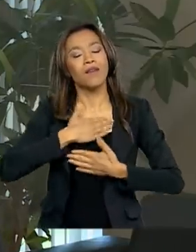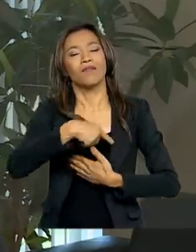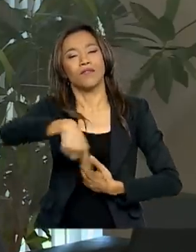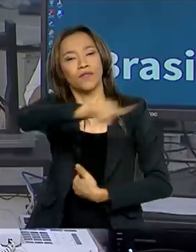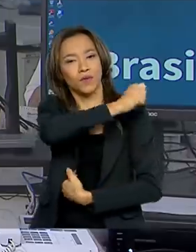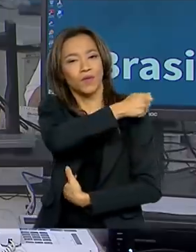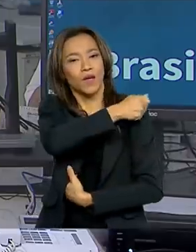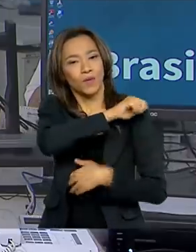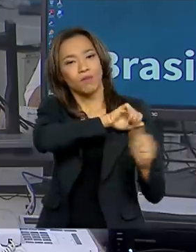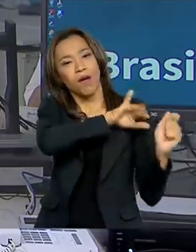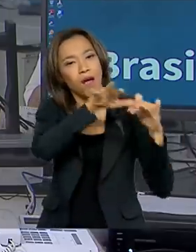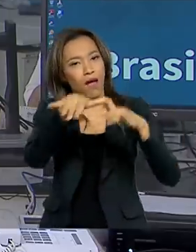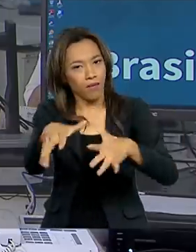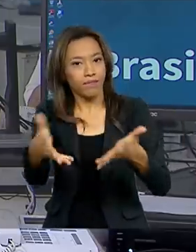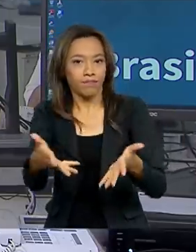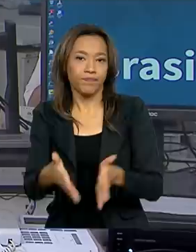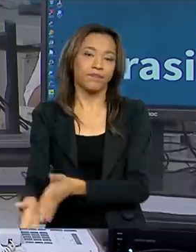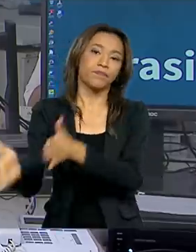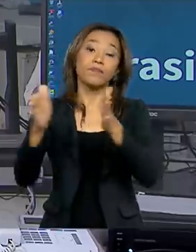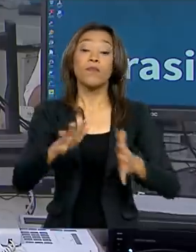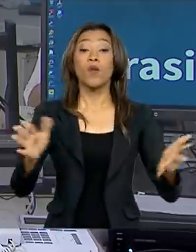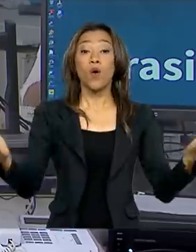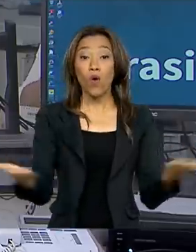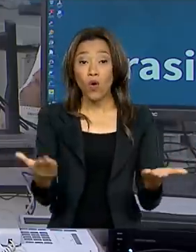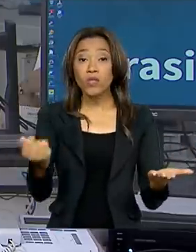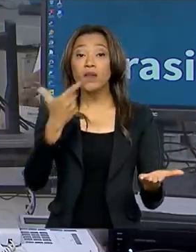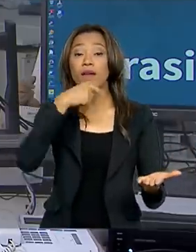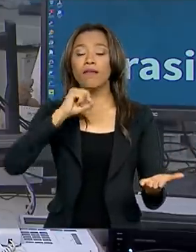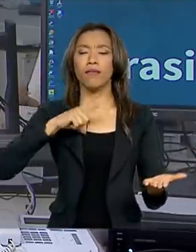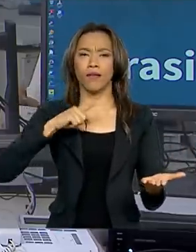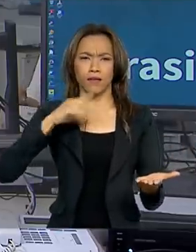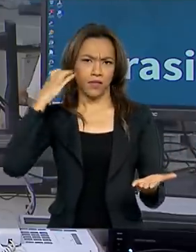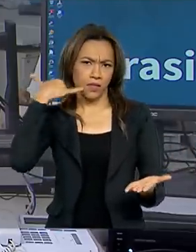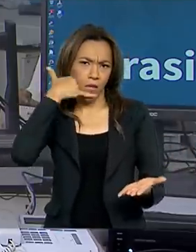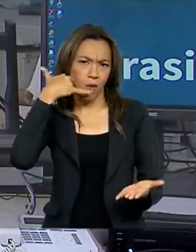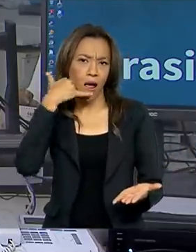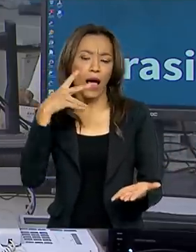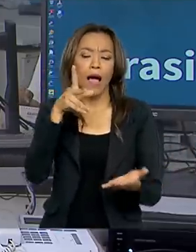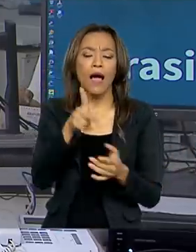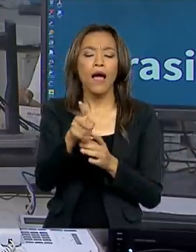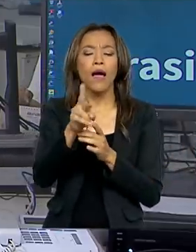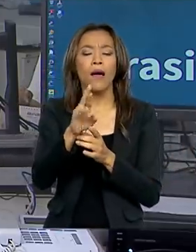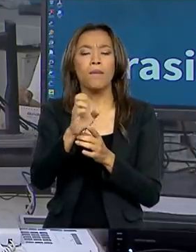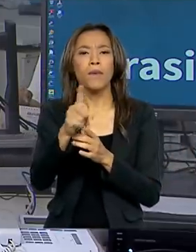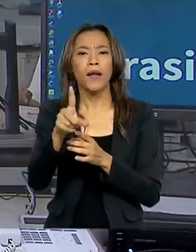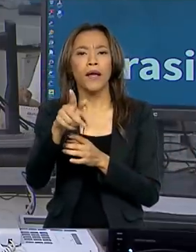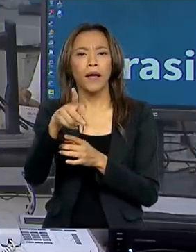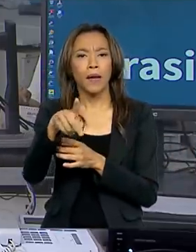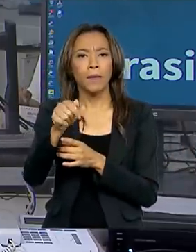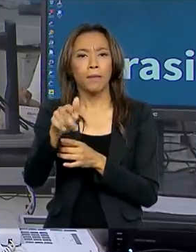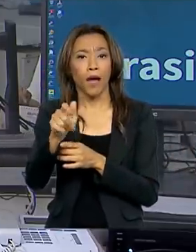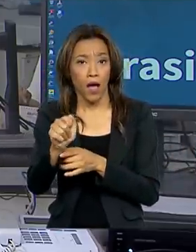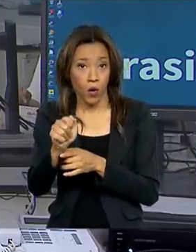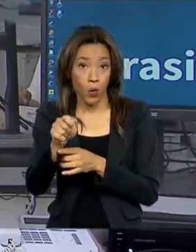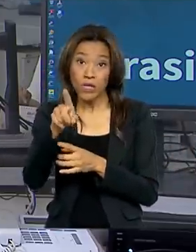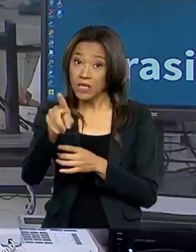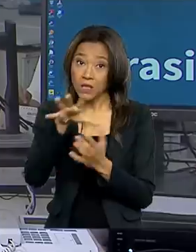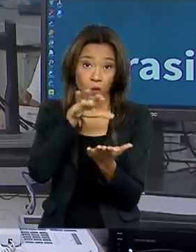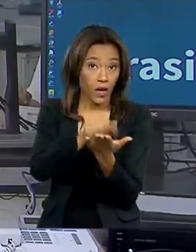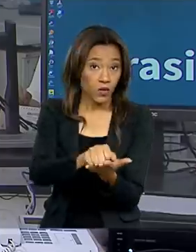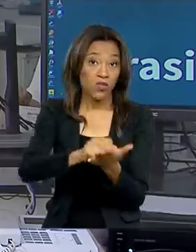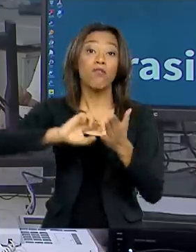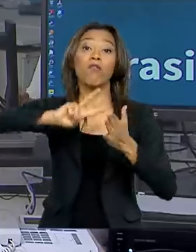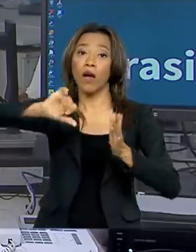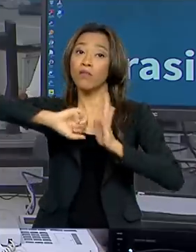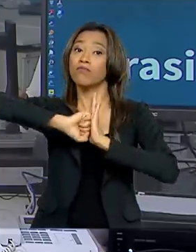estar frequentando. A partir de hoje, quem tem celular pré-pago e não fez a atualização do cadastro vai ter o serviço bloqueado. A